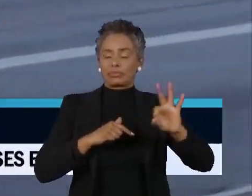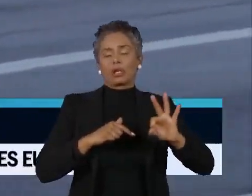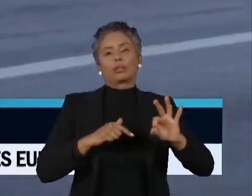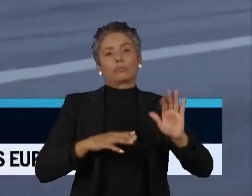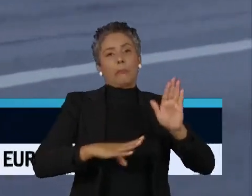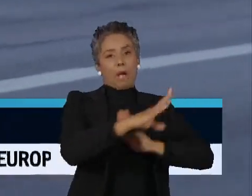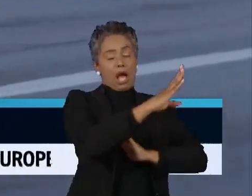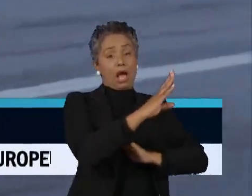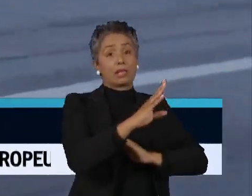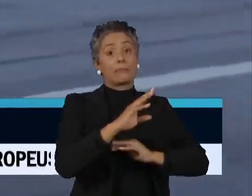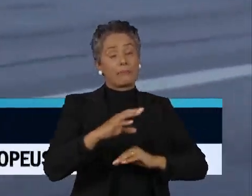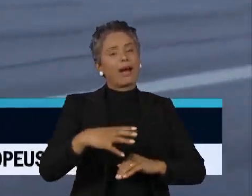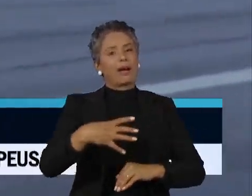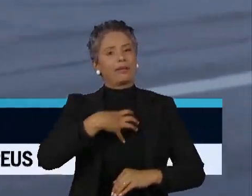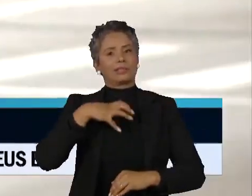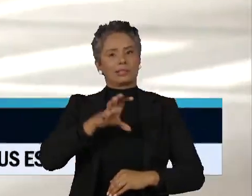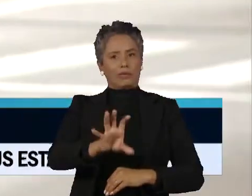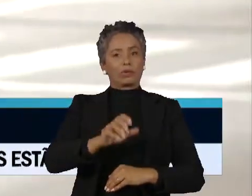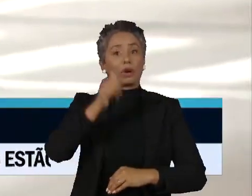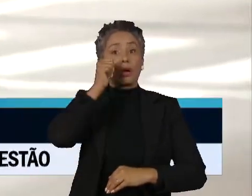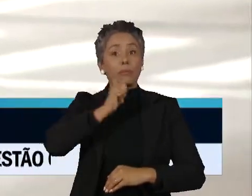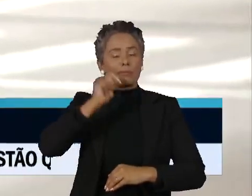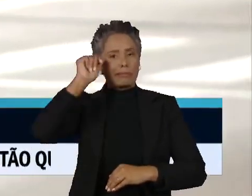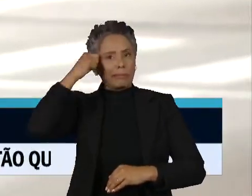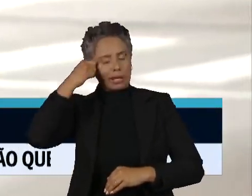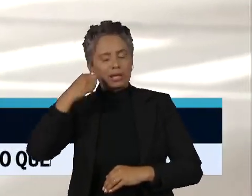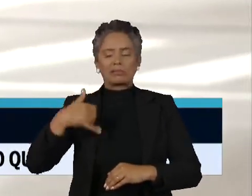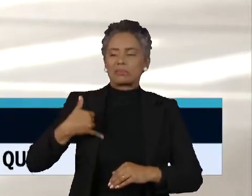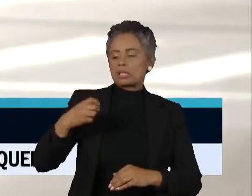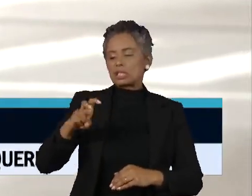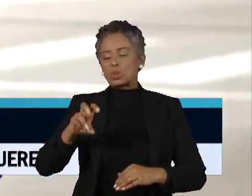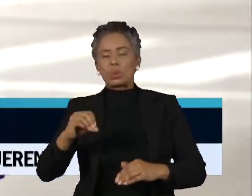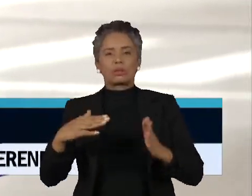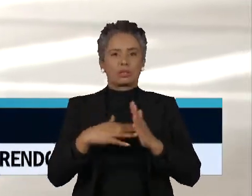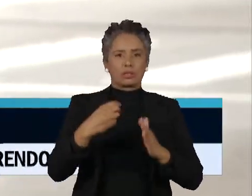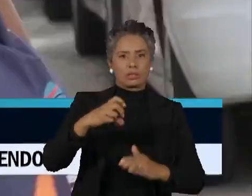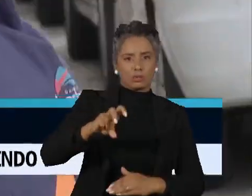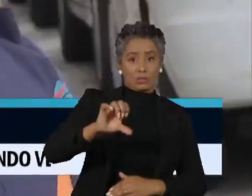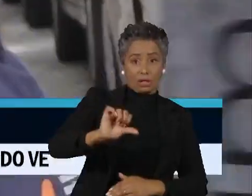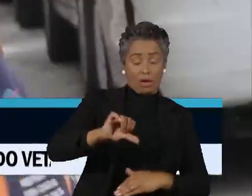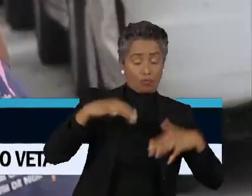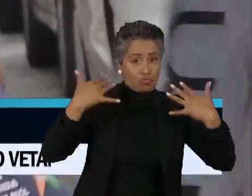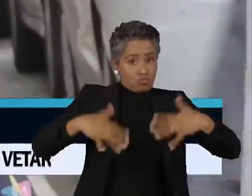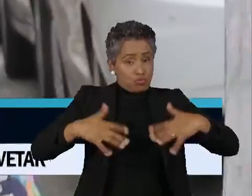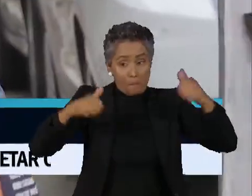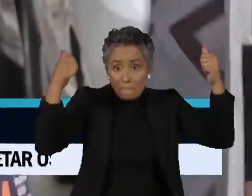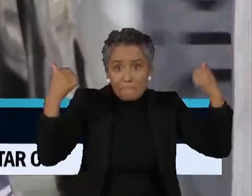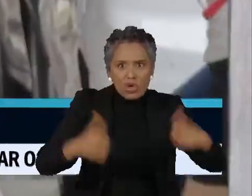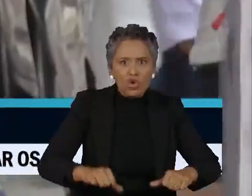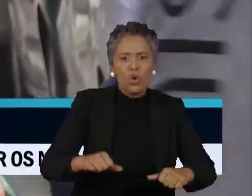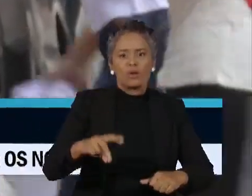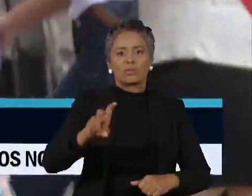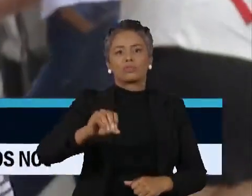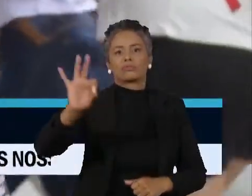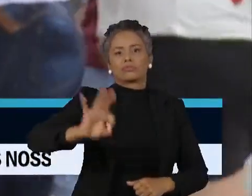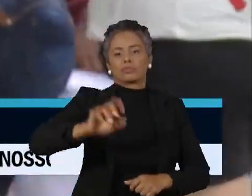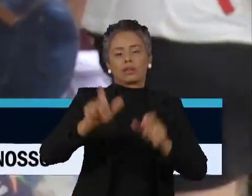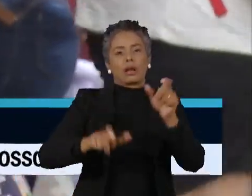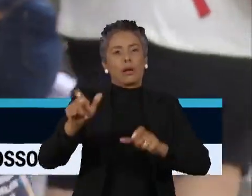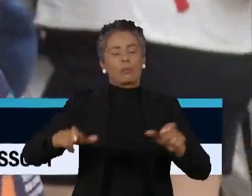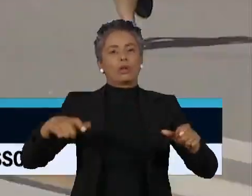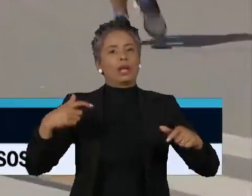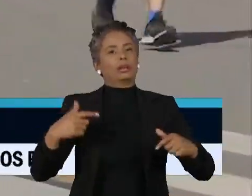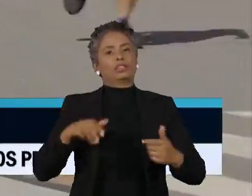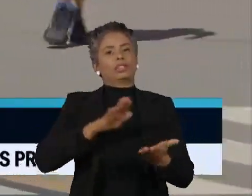capital da Bahia, a situação das mulheres negras entre 50 e 59 anos é ainda mais gritante. Metade delas tem problema para arcar com as